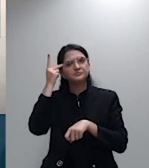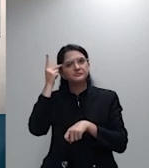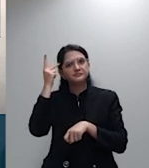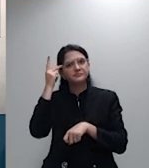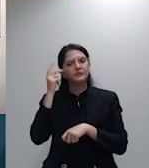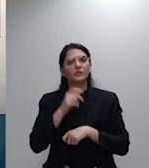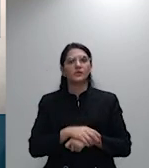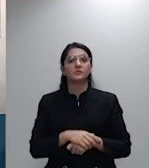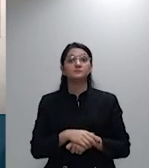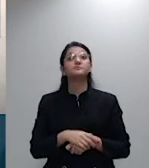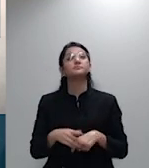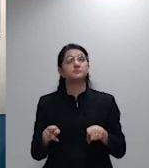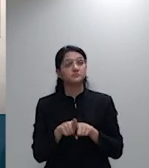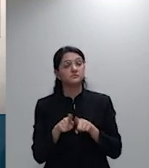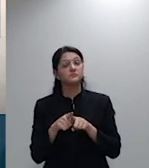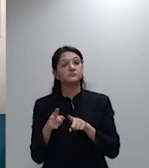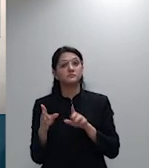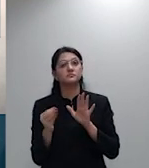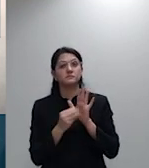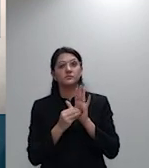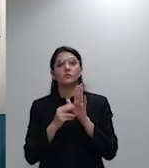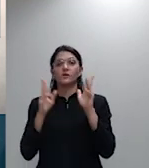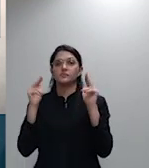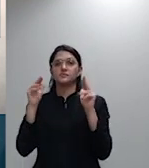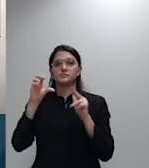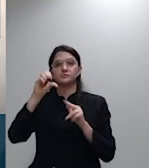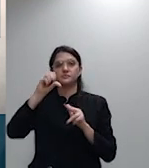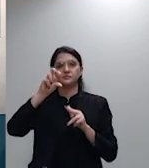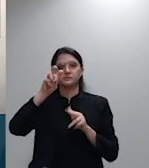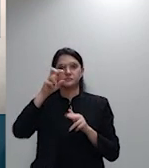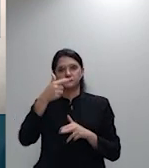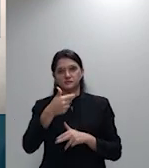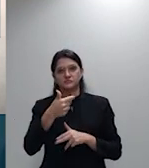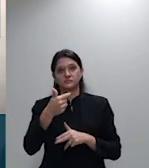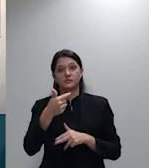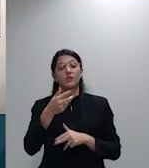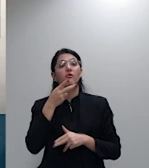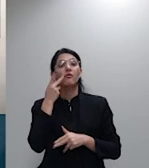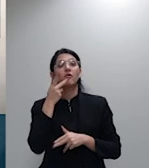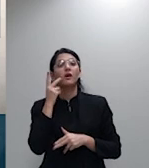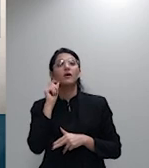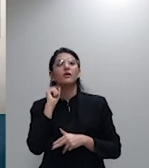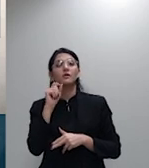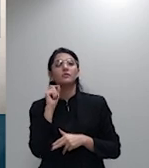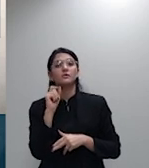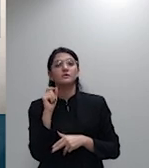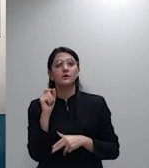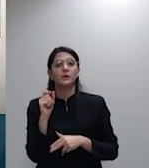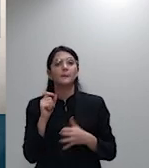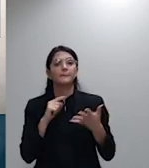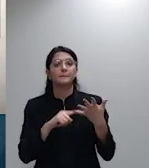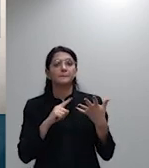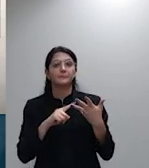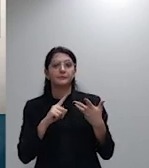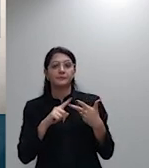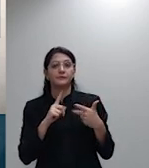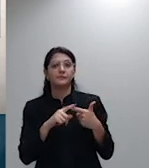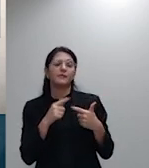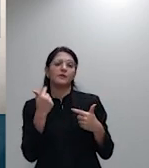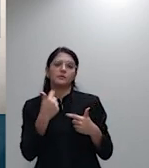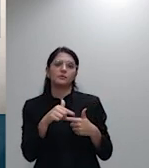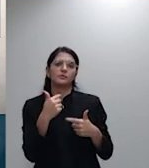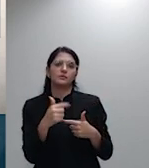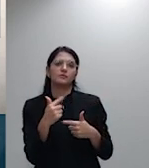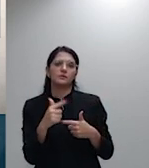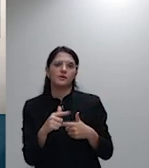952 deixou de mencionar o requisito da aleatoriedade do índice previsto no tema